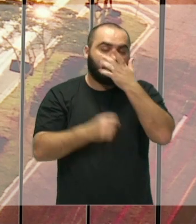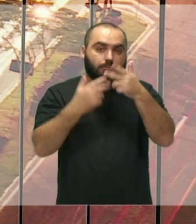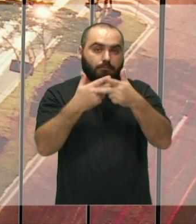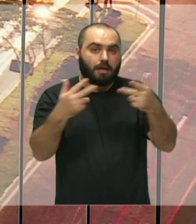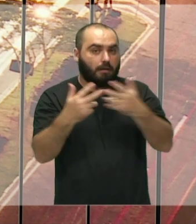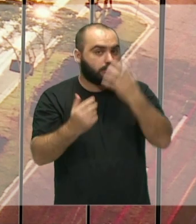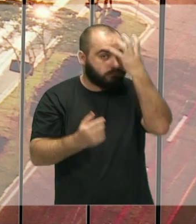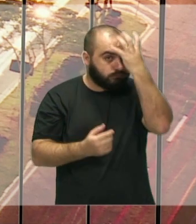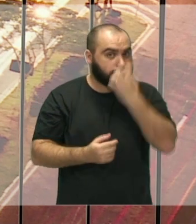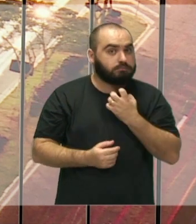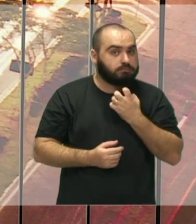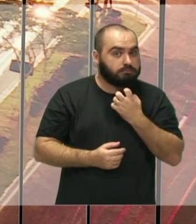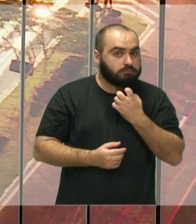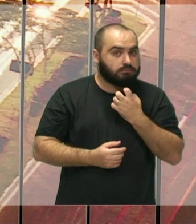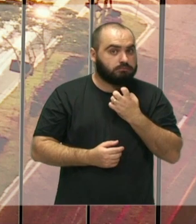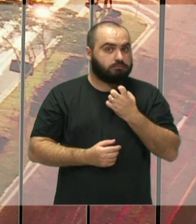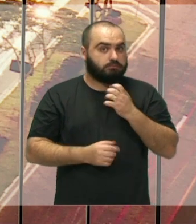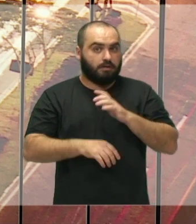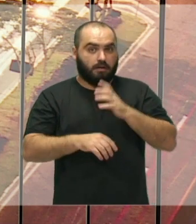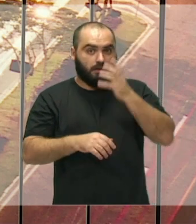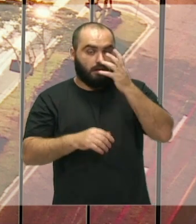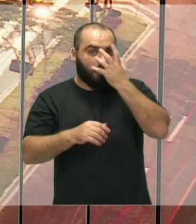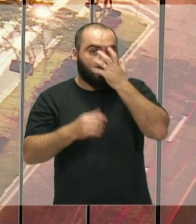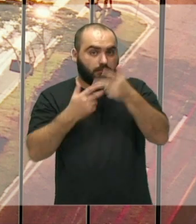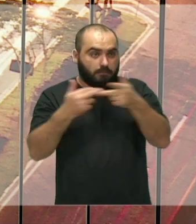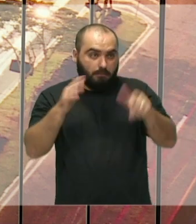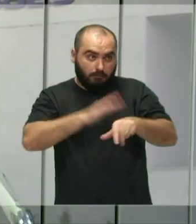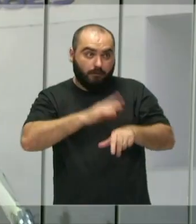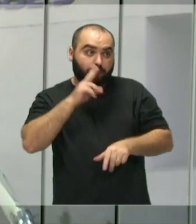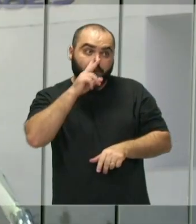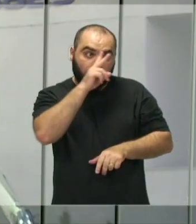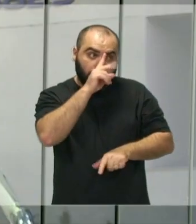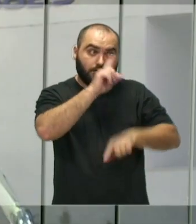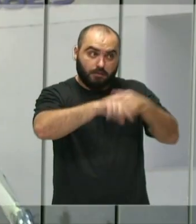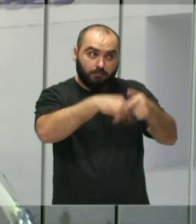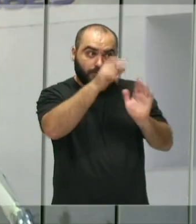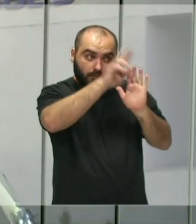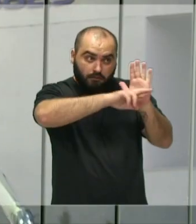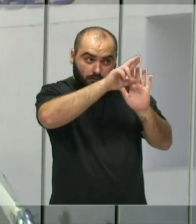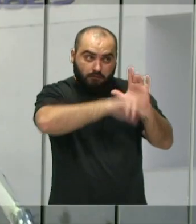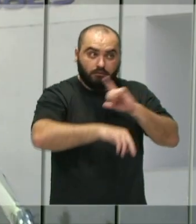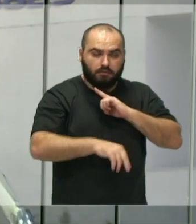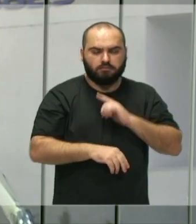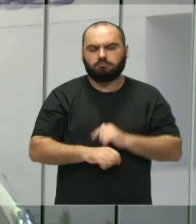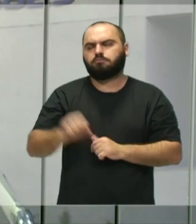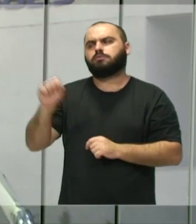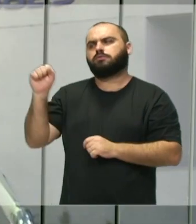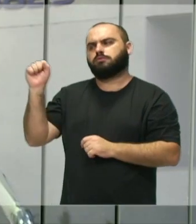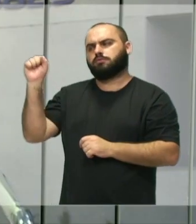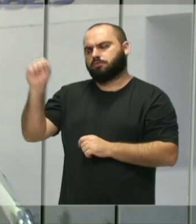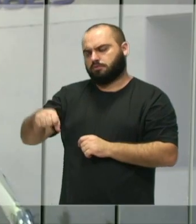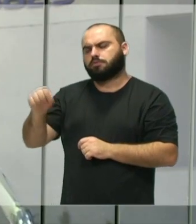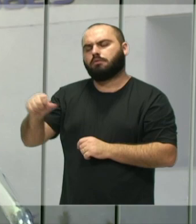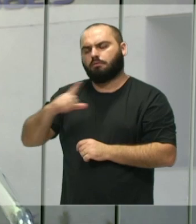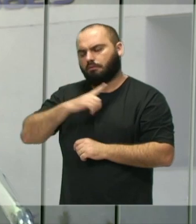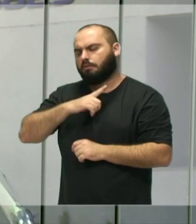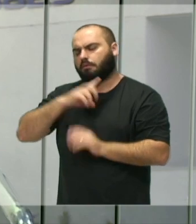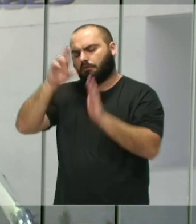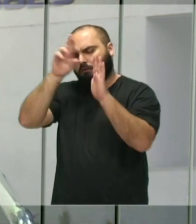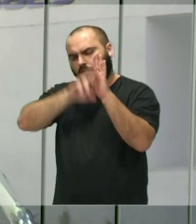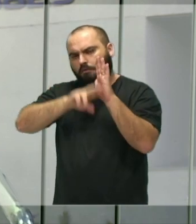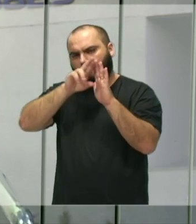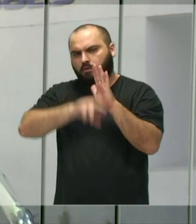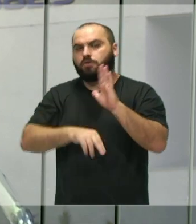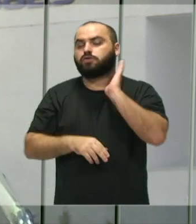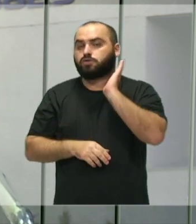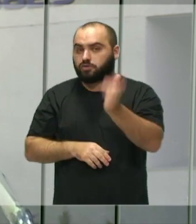aos animais mais o porte. Tudo isso terá que ser depois regulamentado, né, vereadora? Claro, e assim é o bom senso, né? É o bom senso. Eu